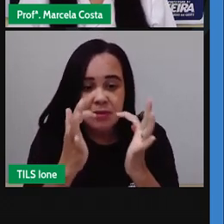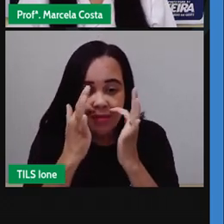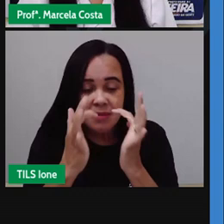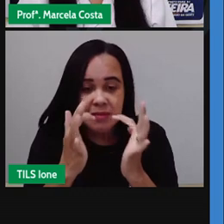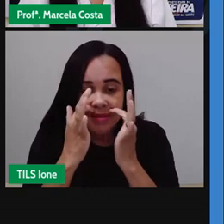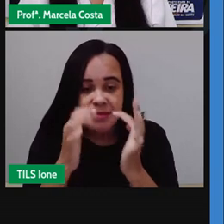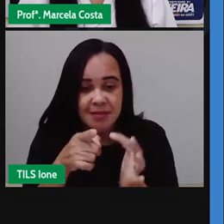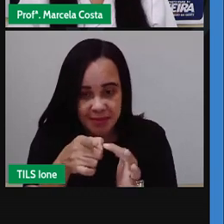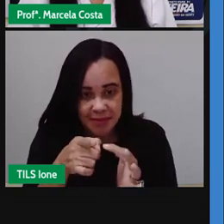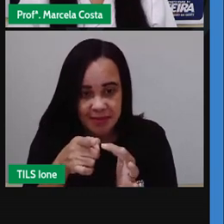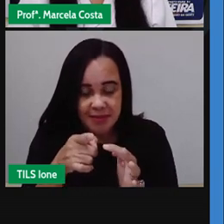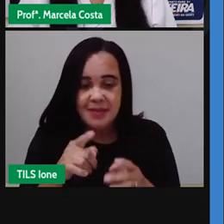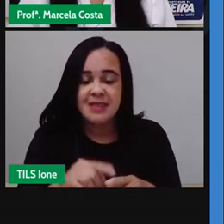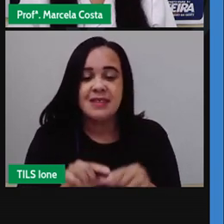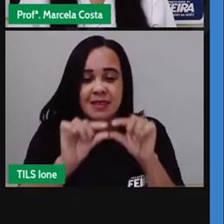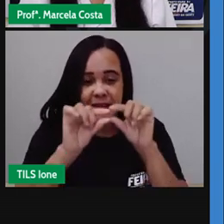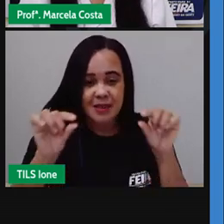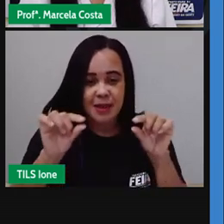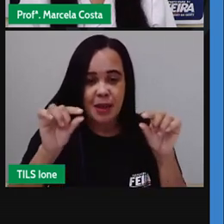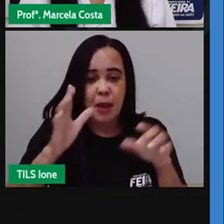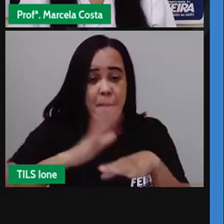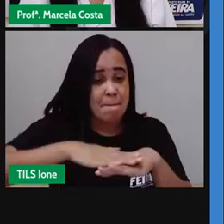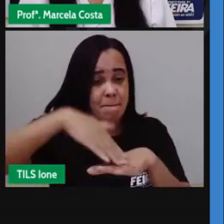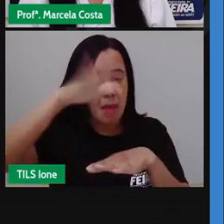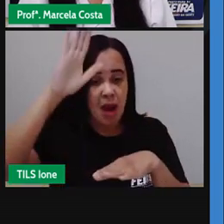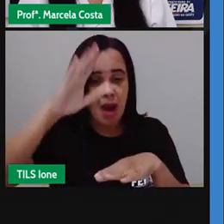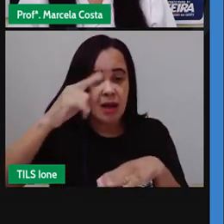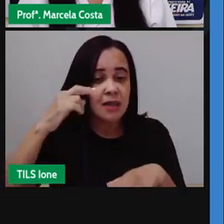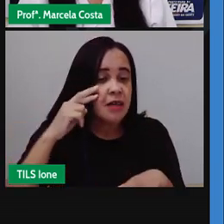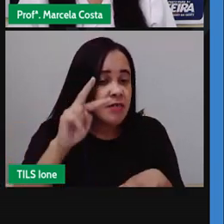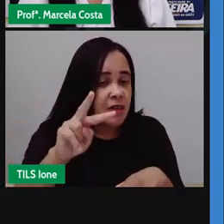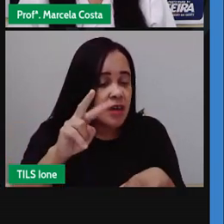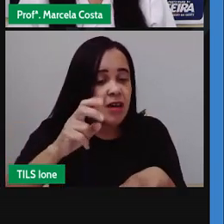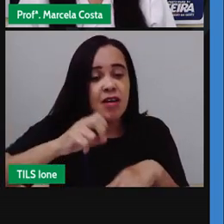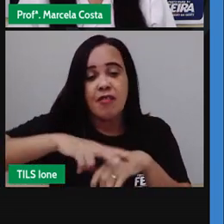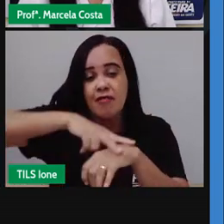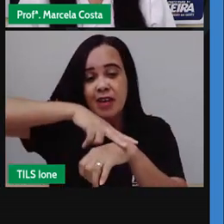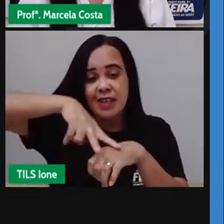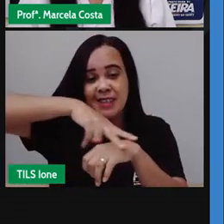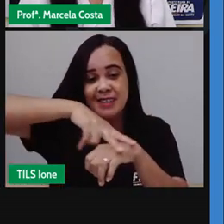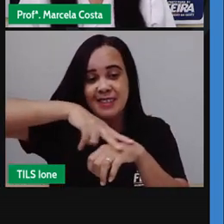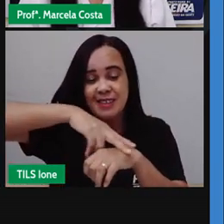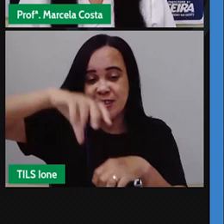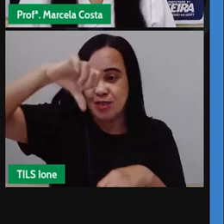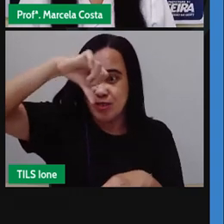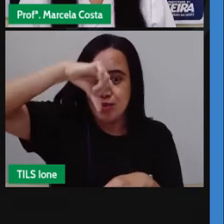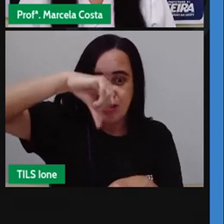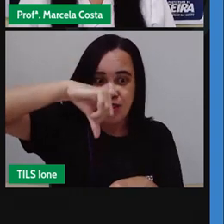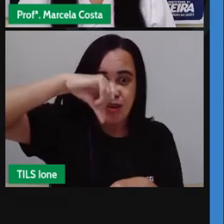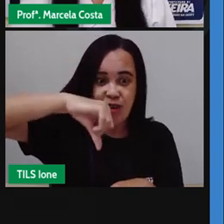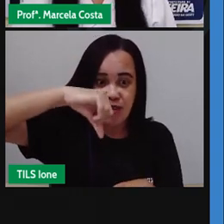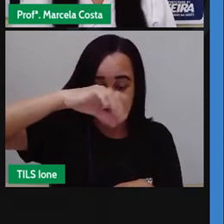então a barra maior indica aqui que nove crianças gostam de melancia